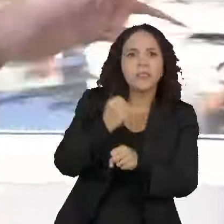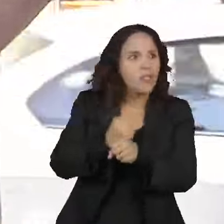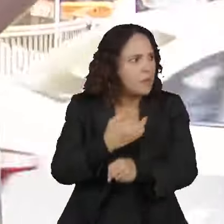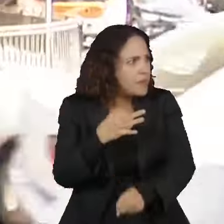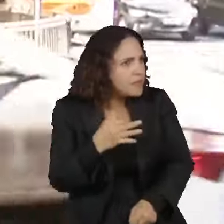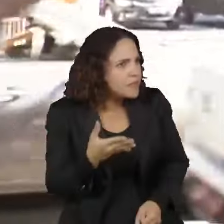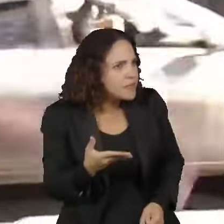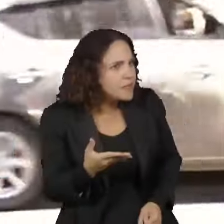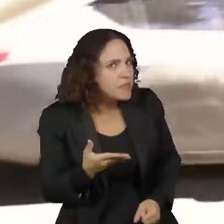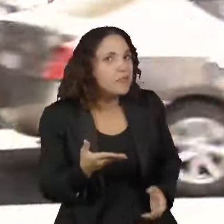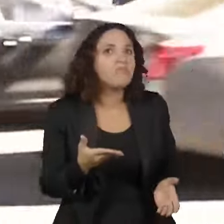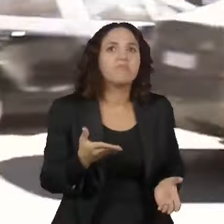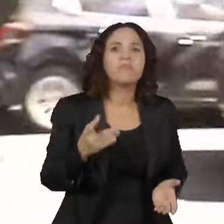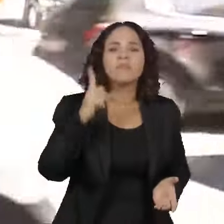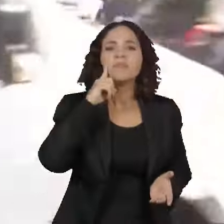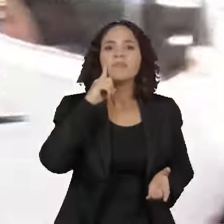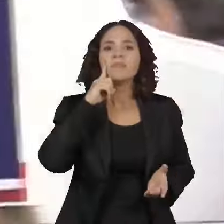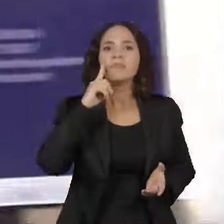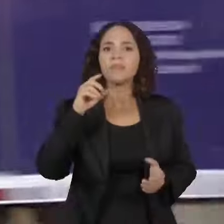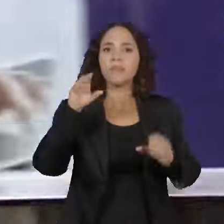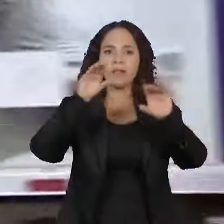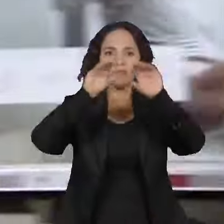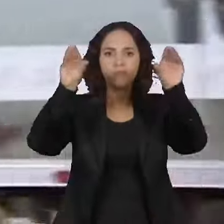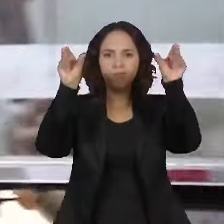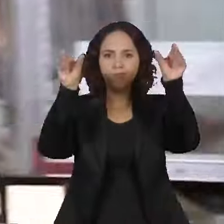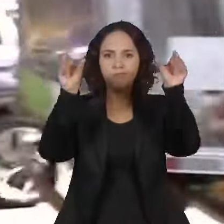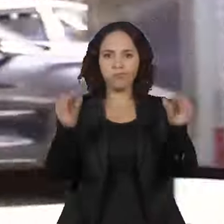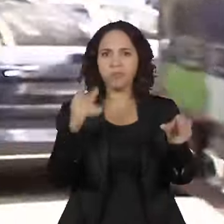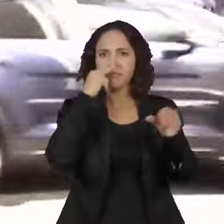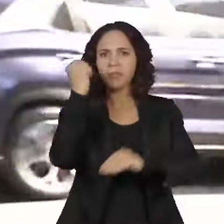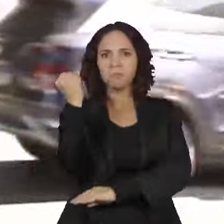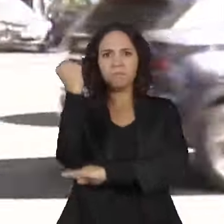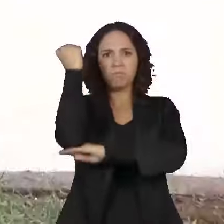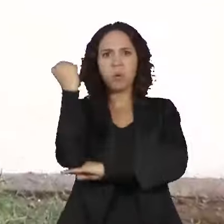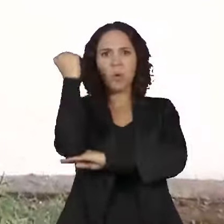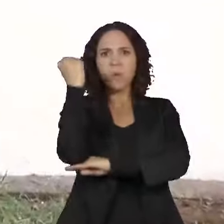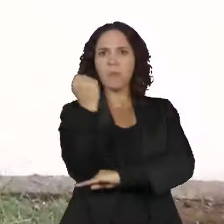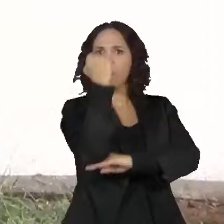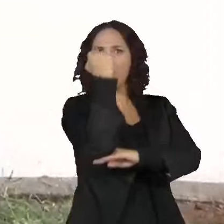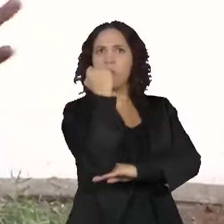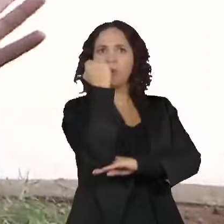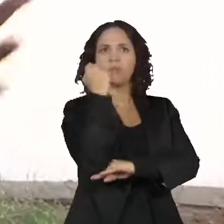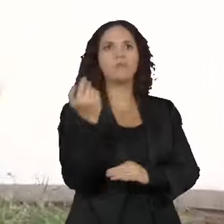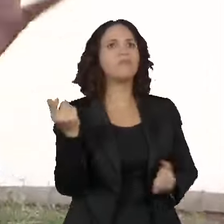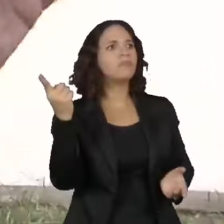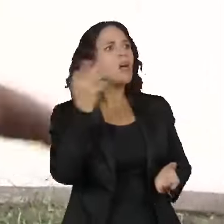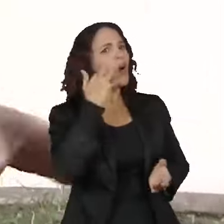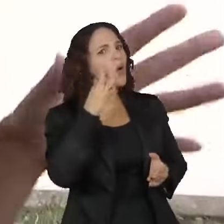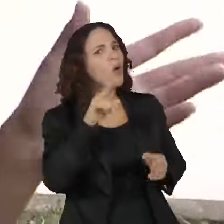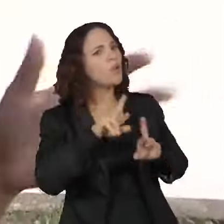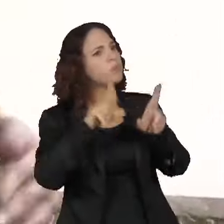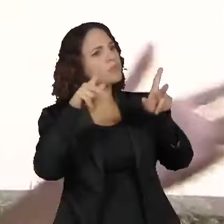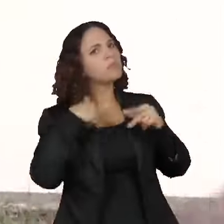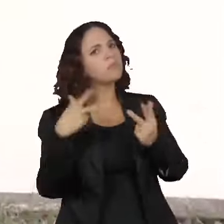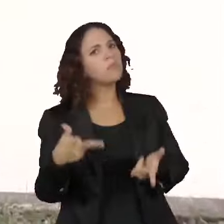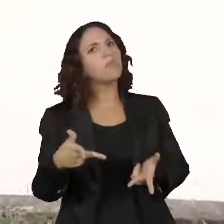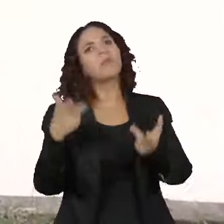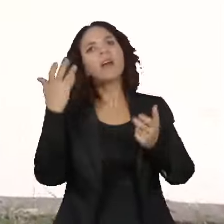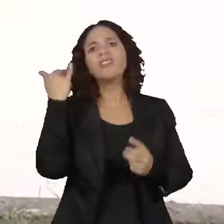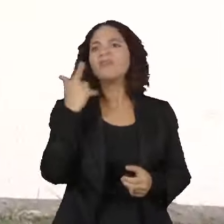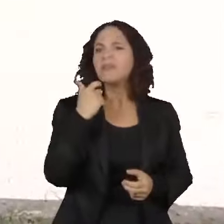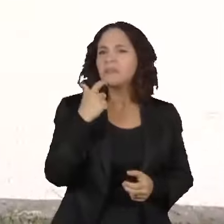não? As colunas estão sendo mais fortificadas aí, né? Que a cor está mudando, né? Da fachada. Acho que era